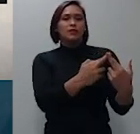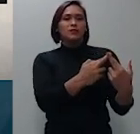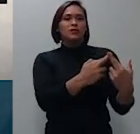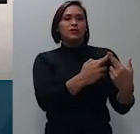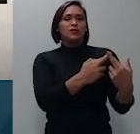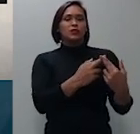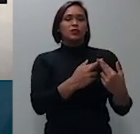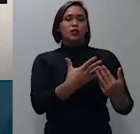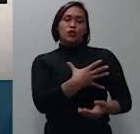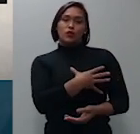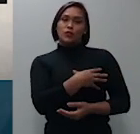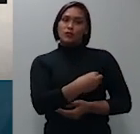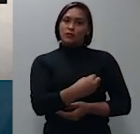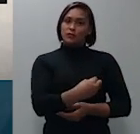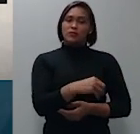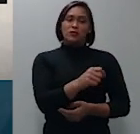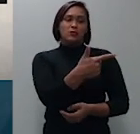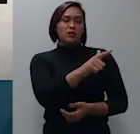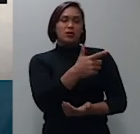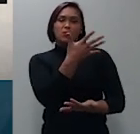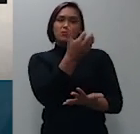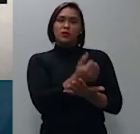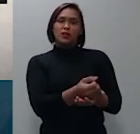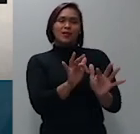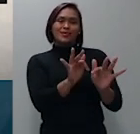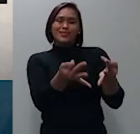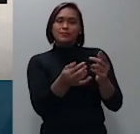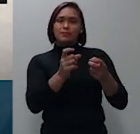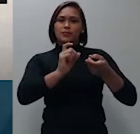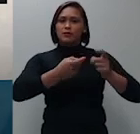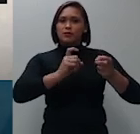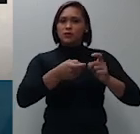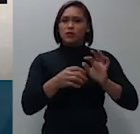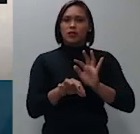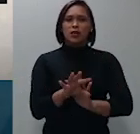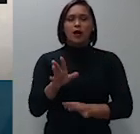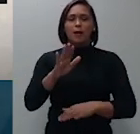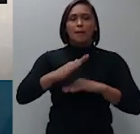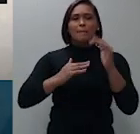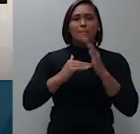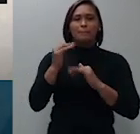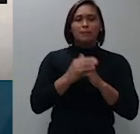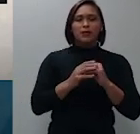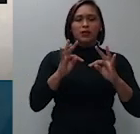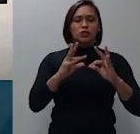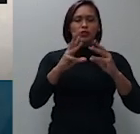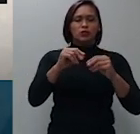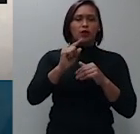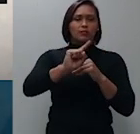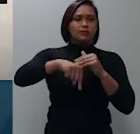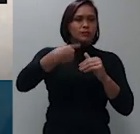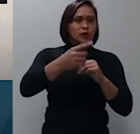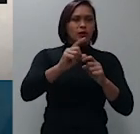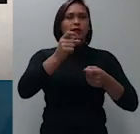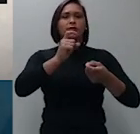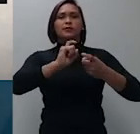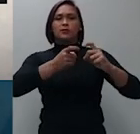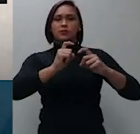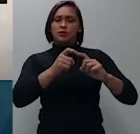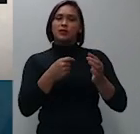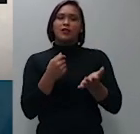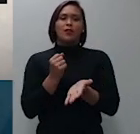atos simples de administração sendo que a prática dos atos de simples administração decorrente do poder familiar